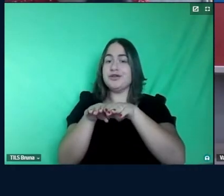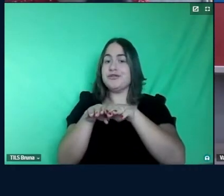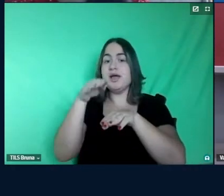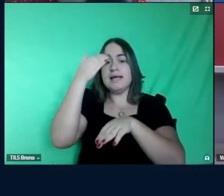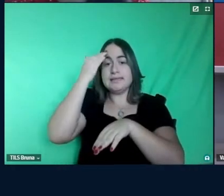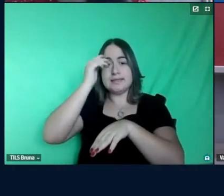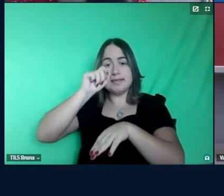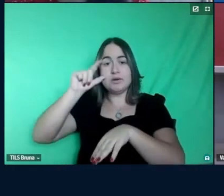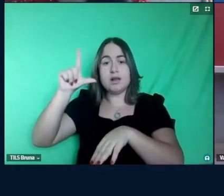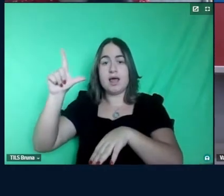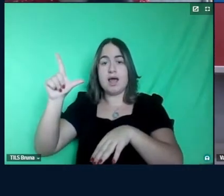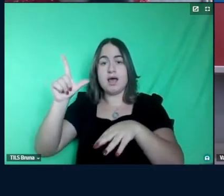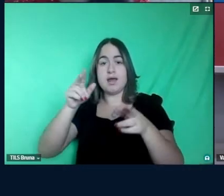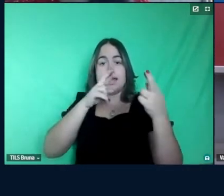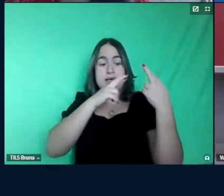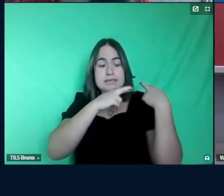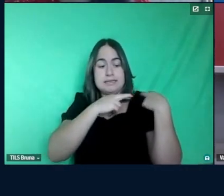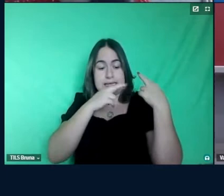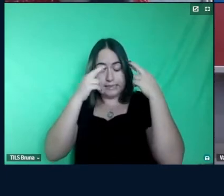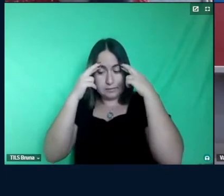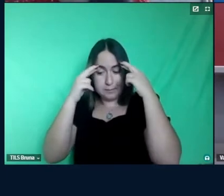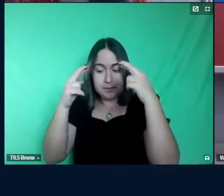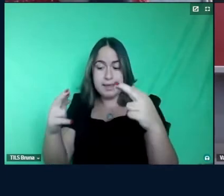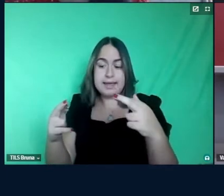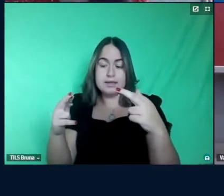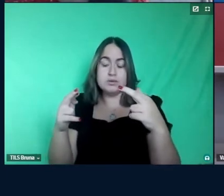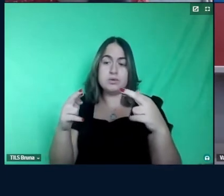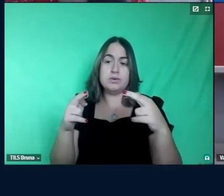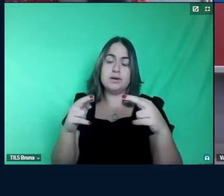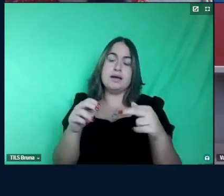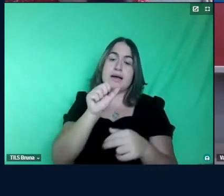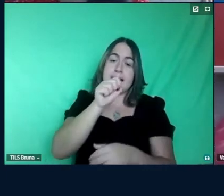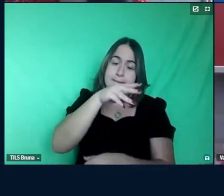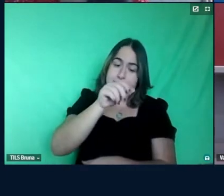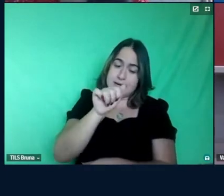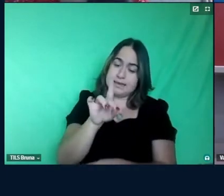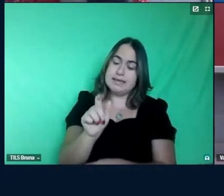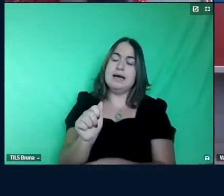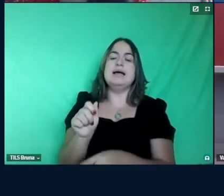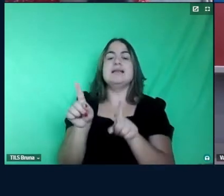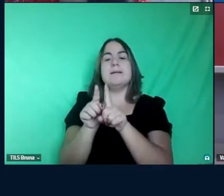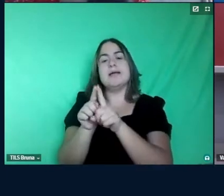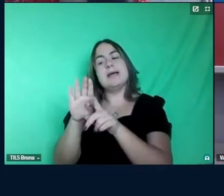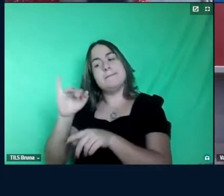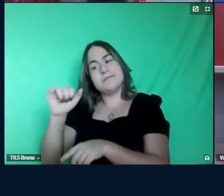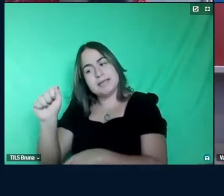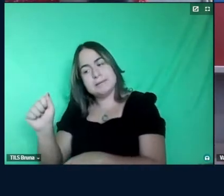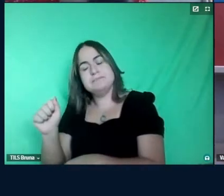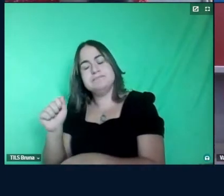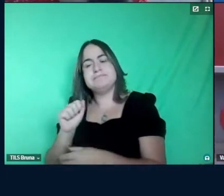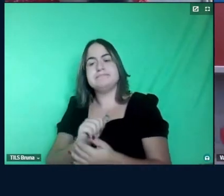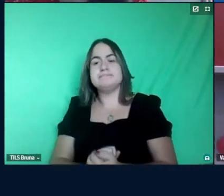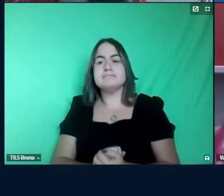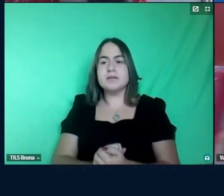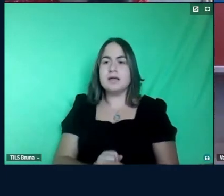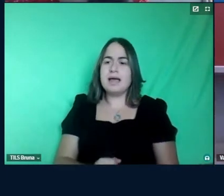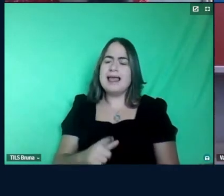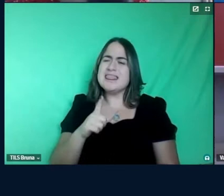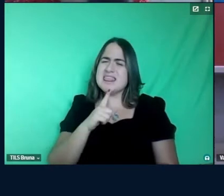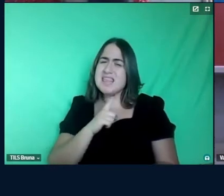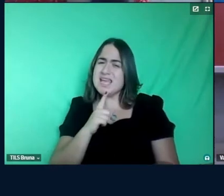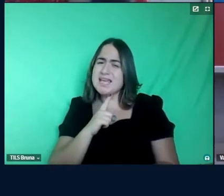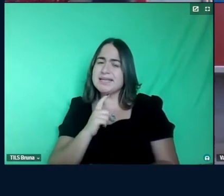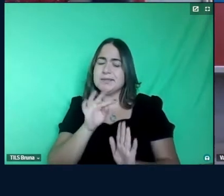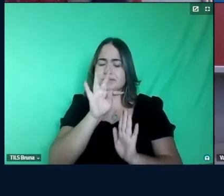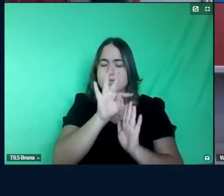respeito com a Amanda por exemplo e com a Bia e tem algumas coisas de arranjo do texto